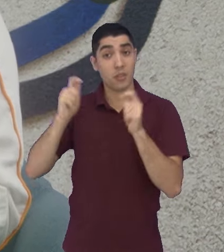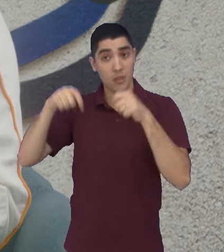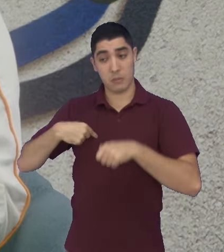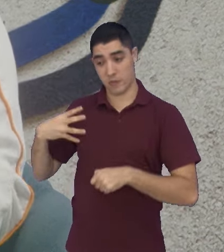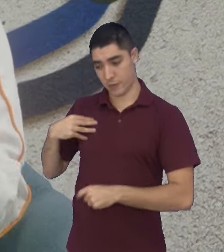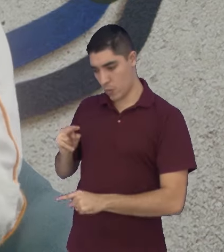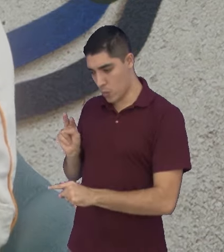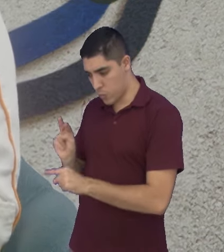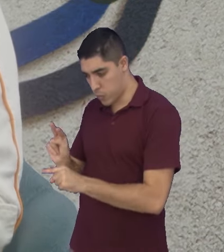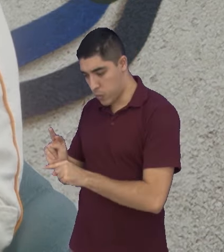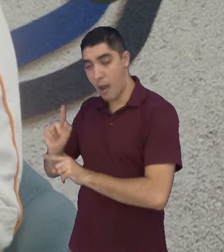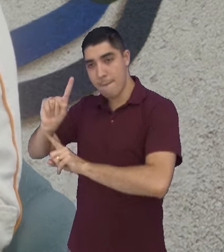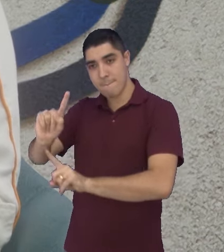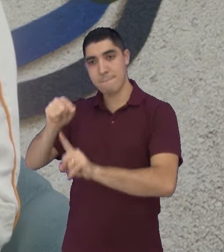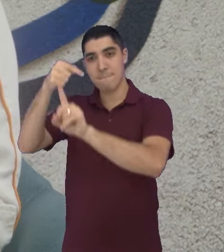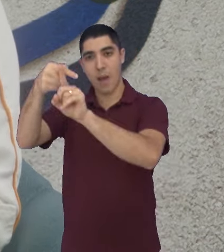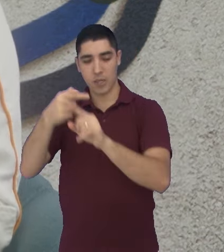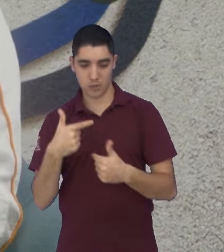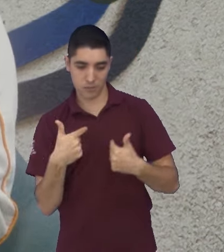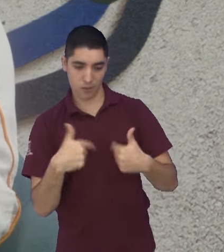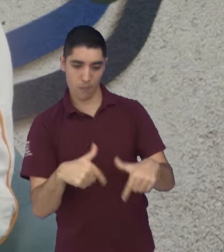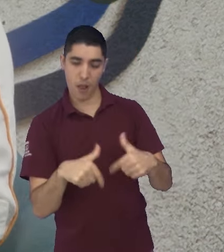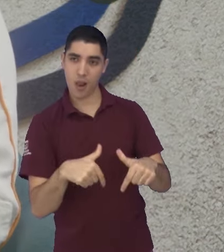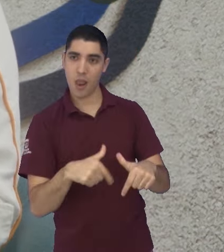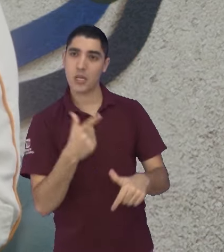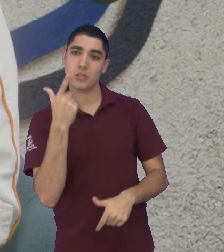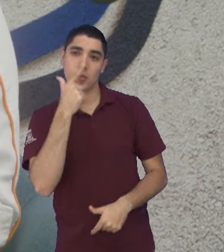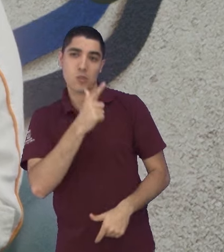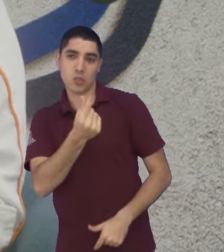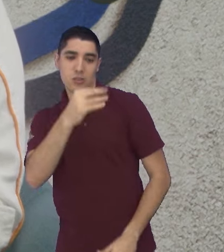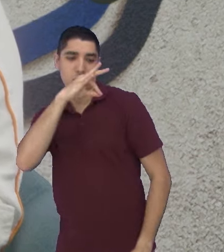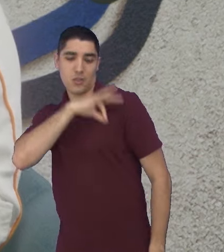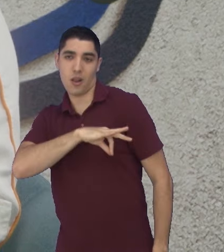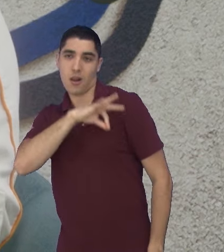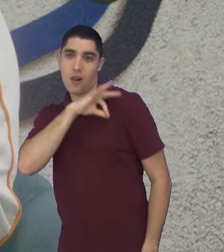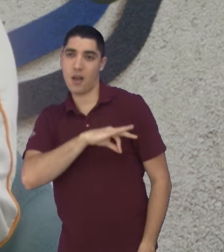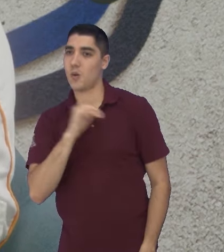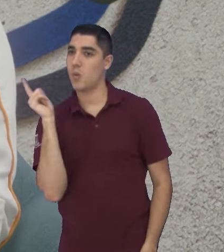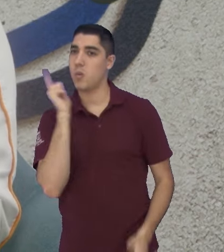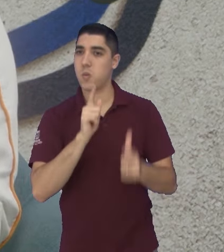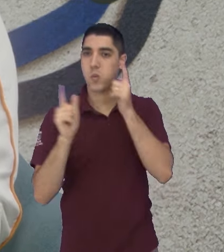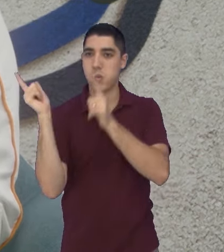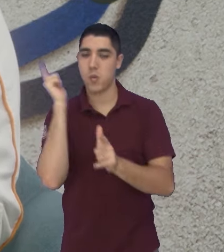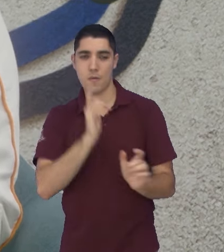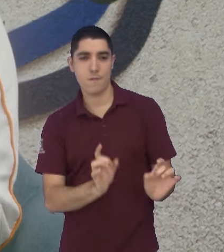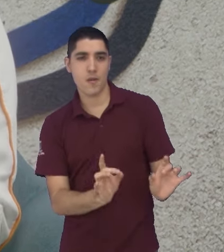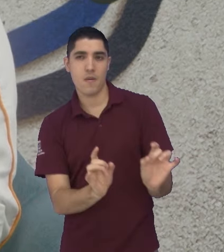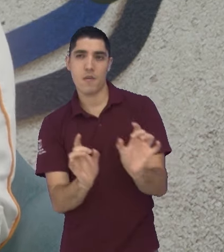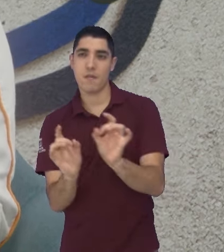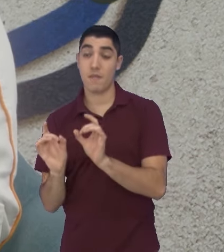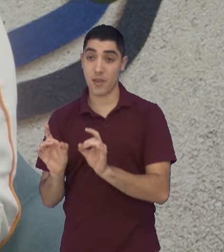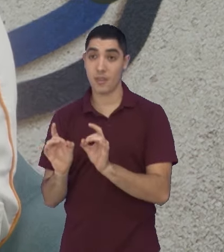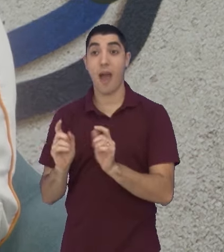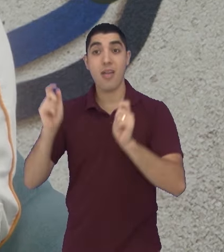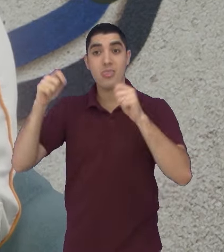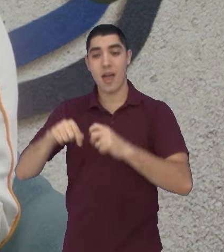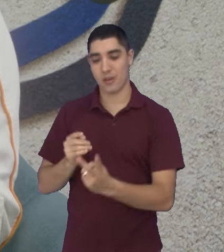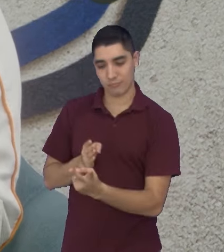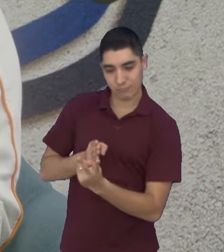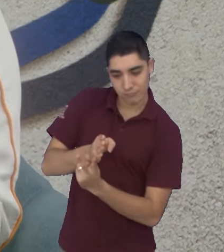filho e ser essa empreendedora, ter uma estabilidade financeira e conseguir auxiliar, né?